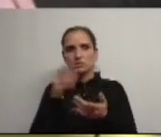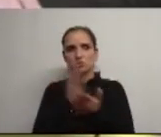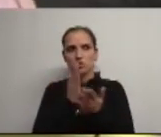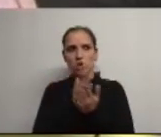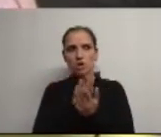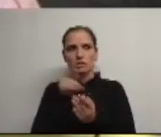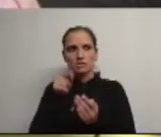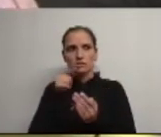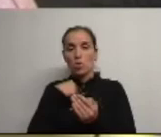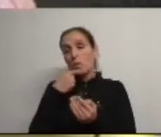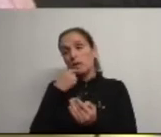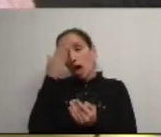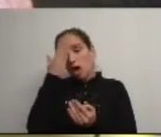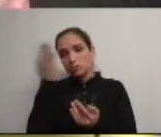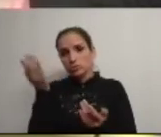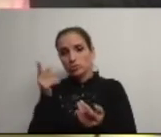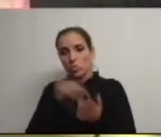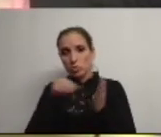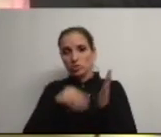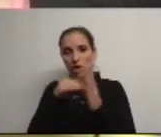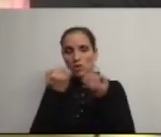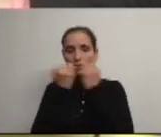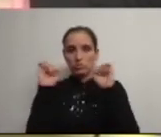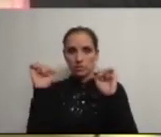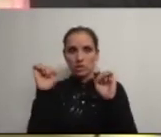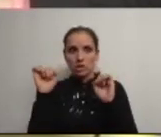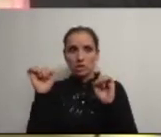escola é este o meu entendimento sobre os contratos de autonomia